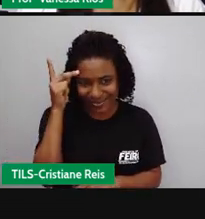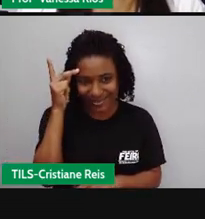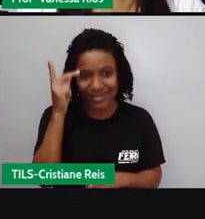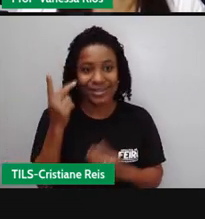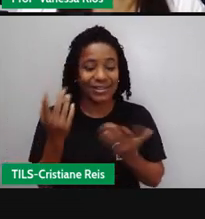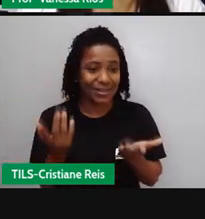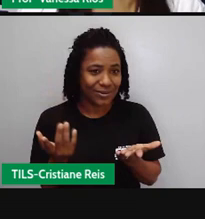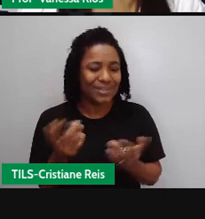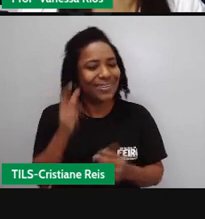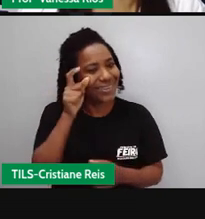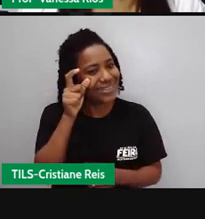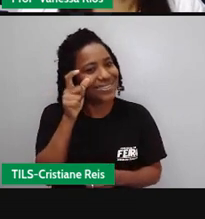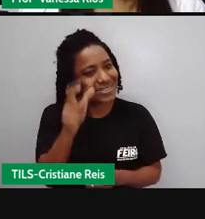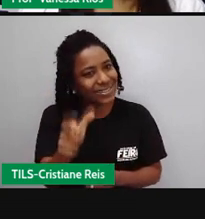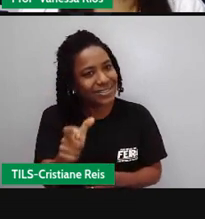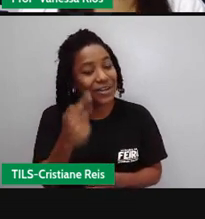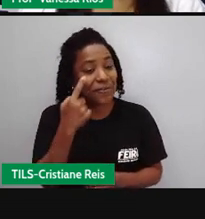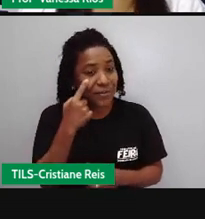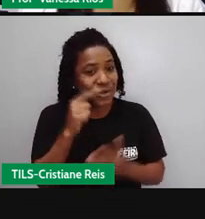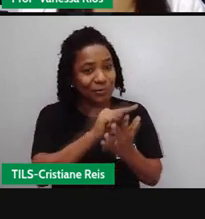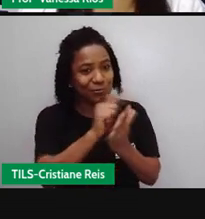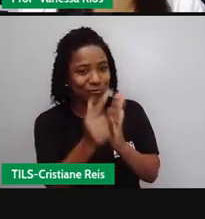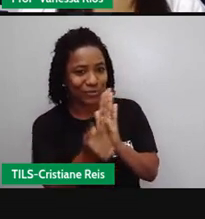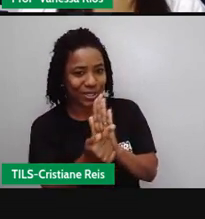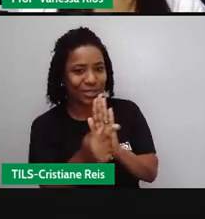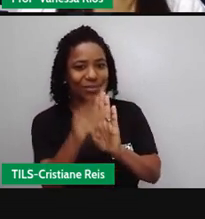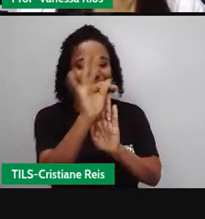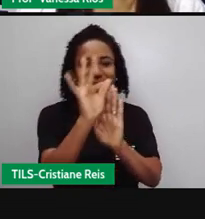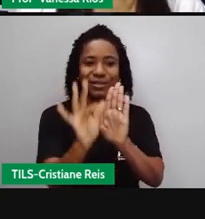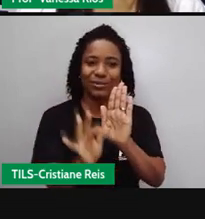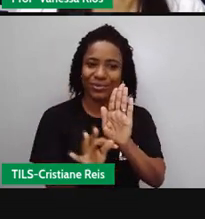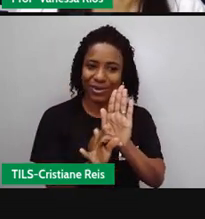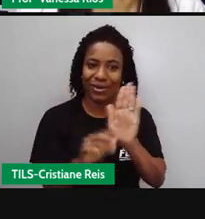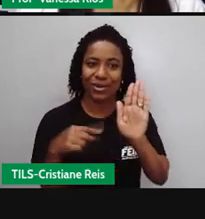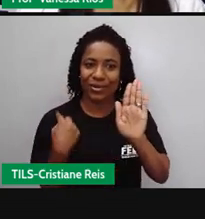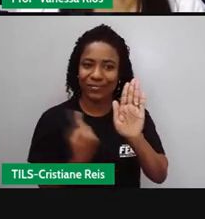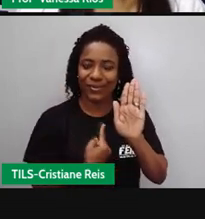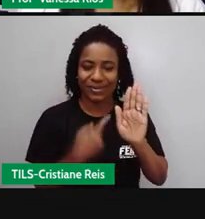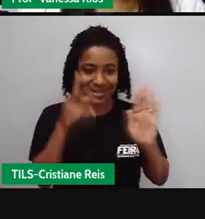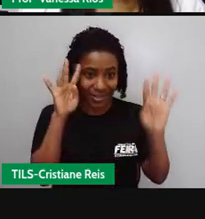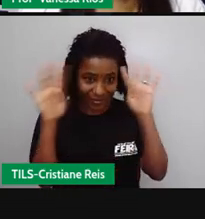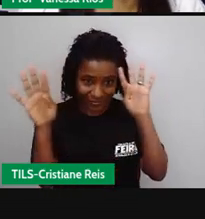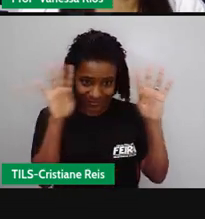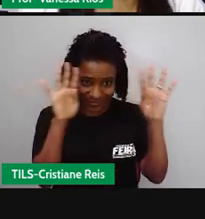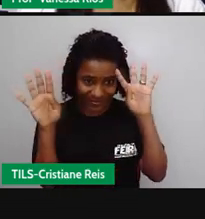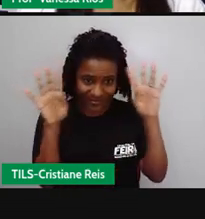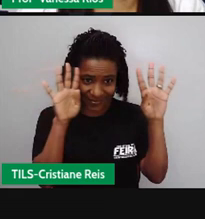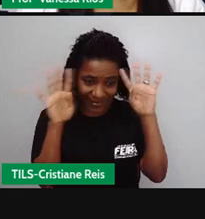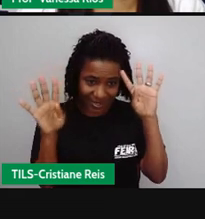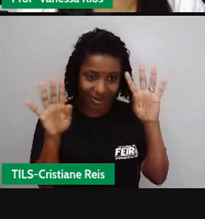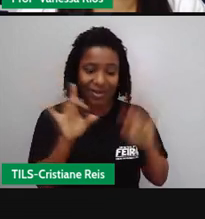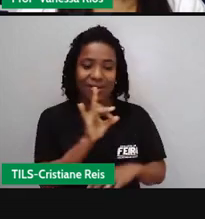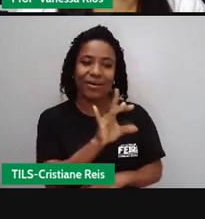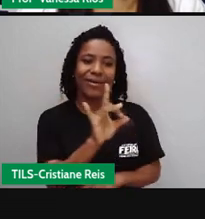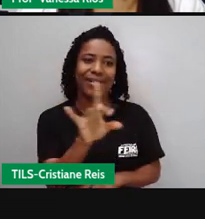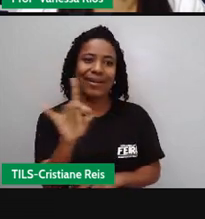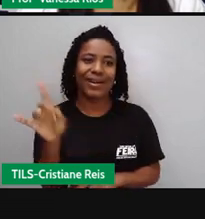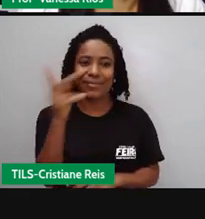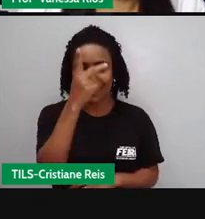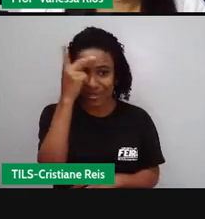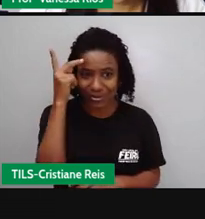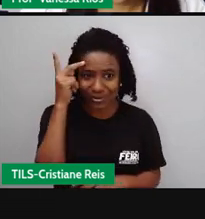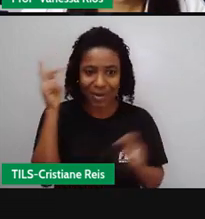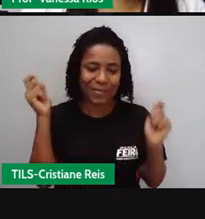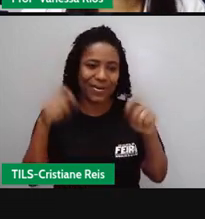gênero textual que traz né essas reflexões de ações que qualquer pessoa podem passar podem